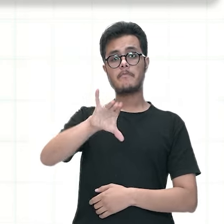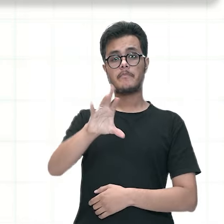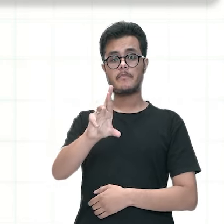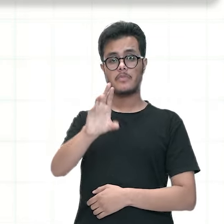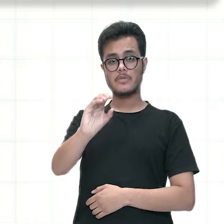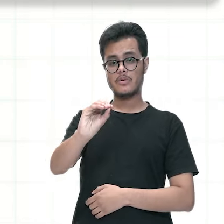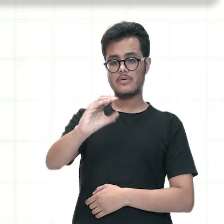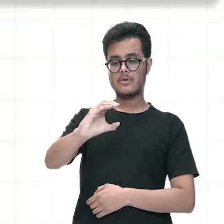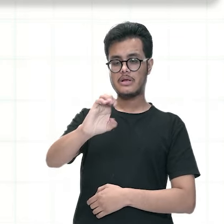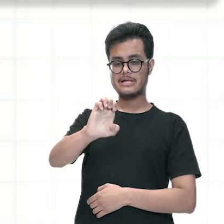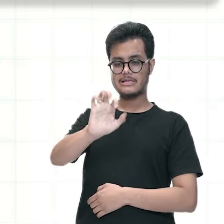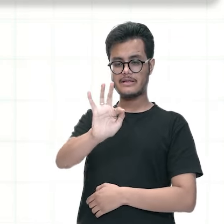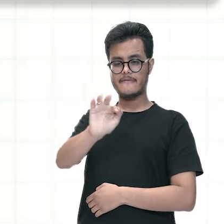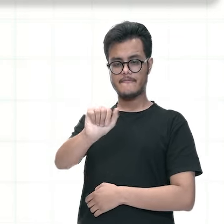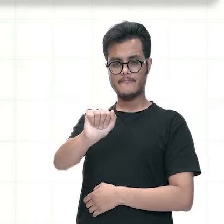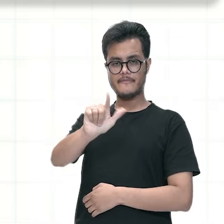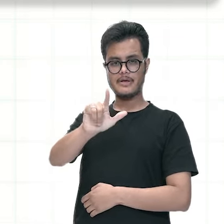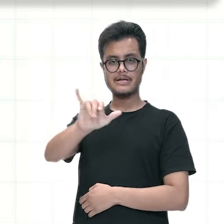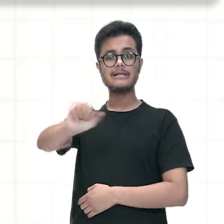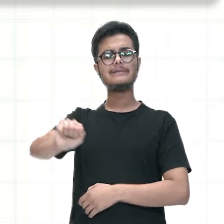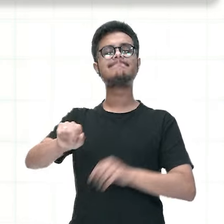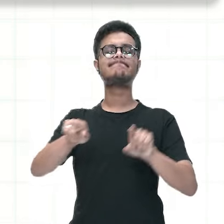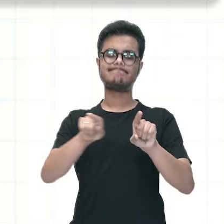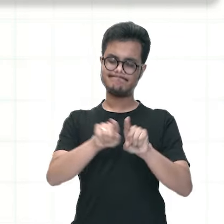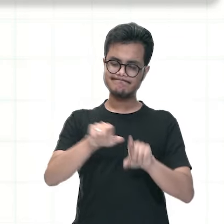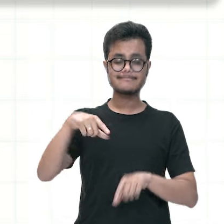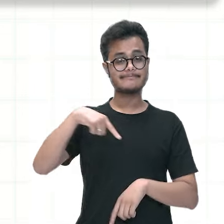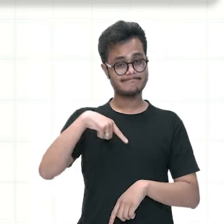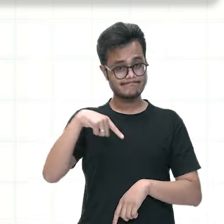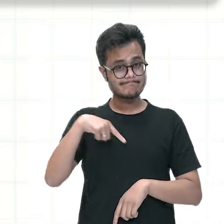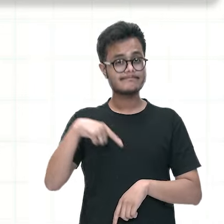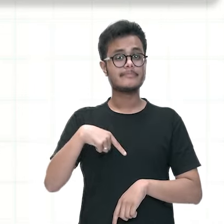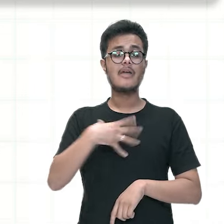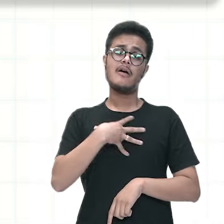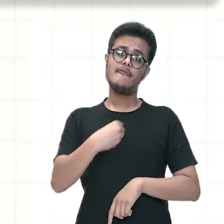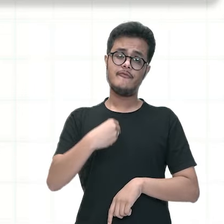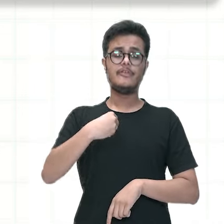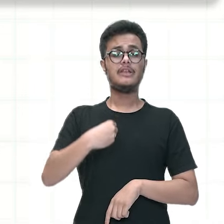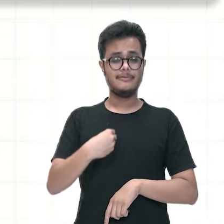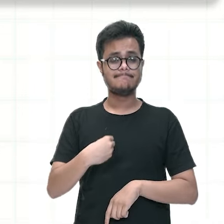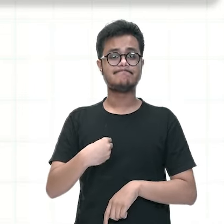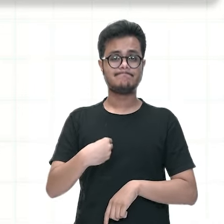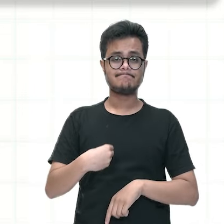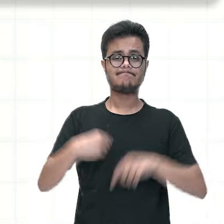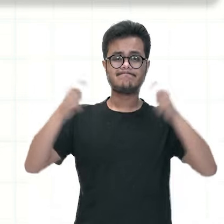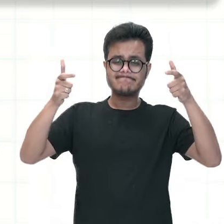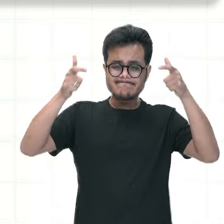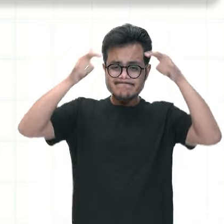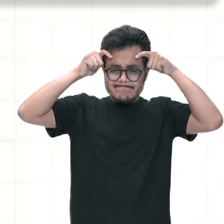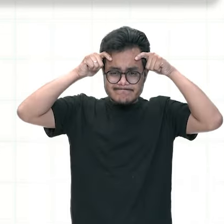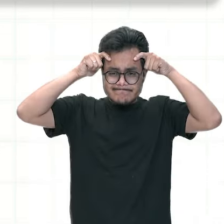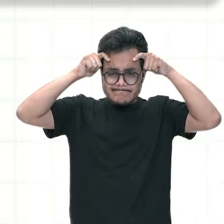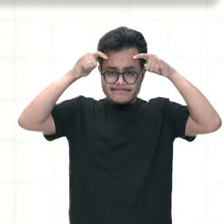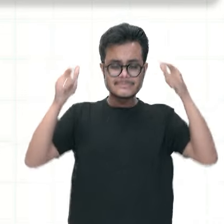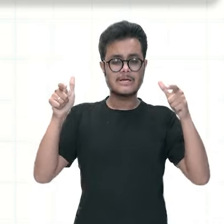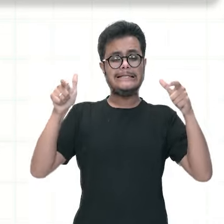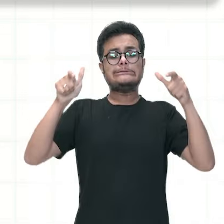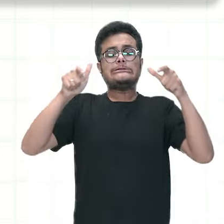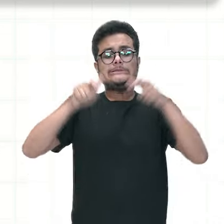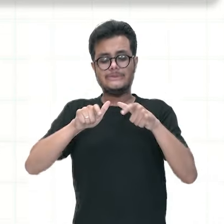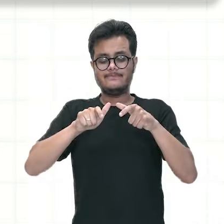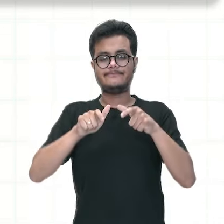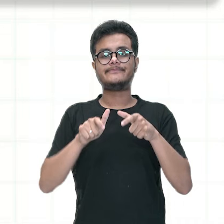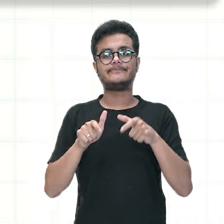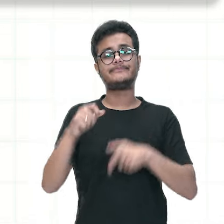casos de crianças que apresentaram aí esse resultado, quando a mãe estava infectada pelo vírus,